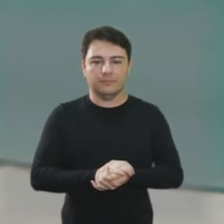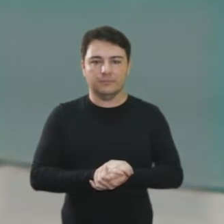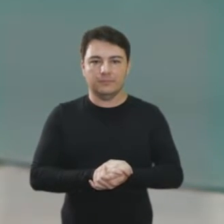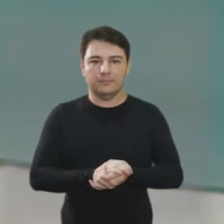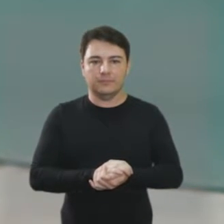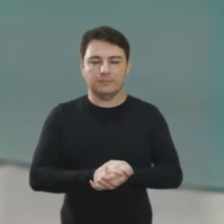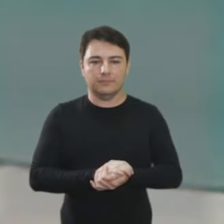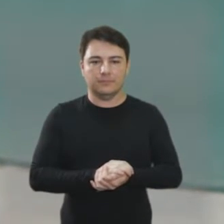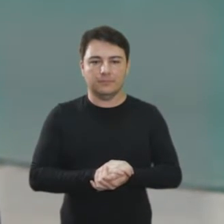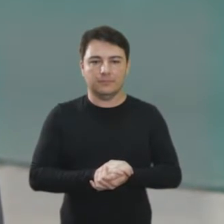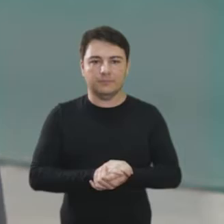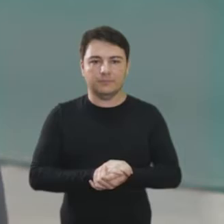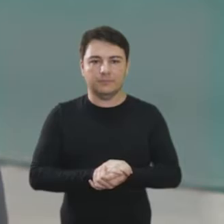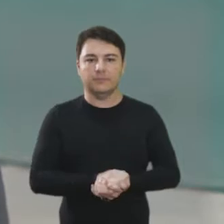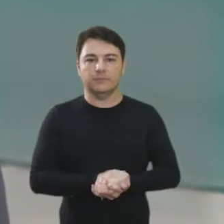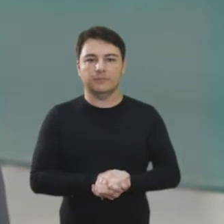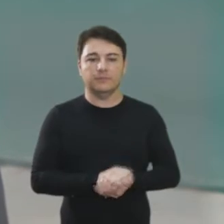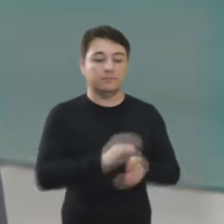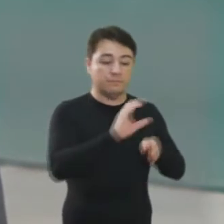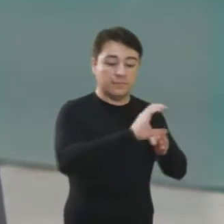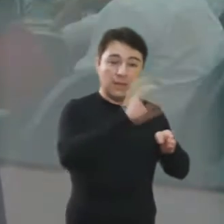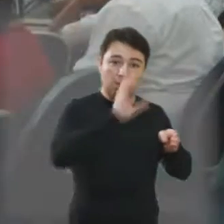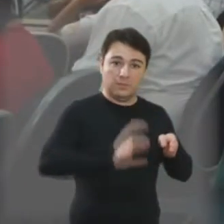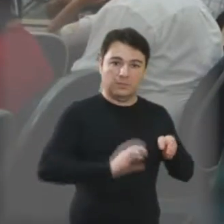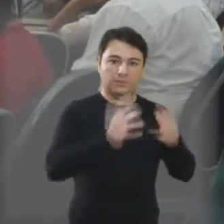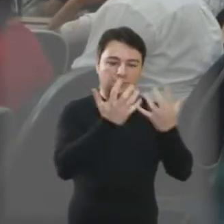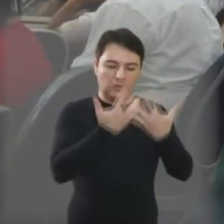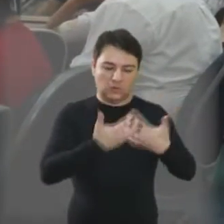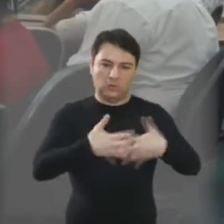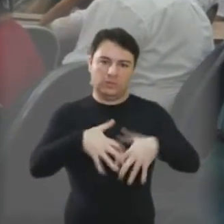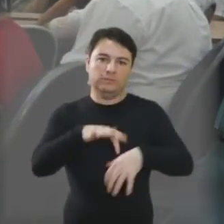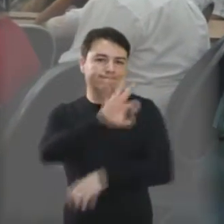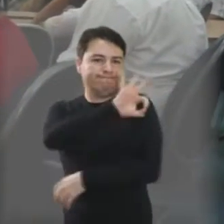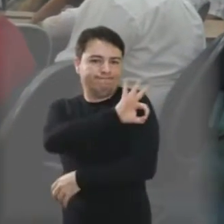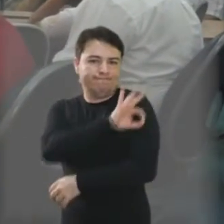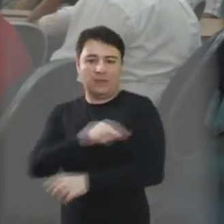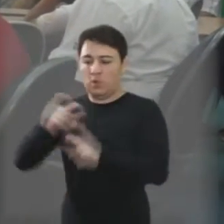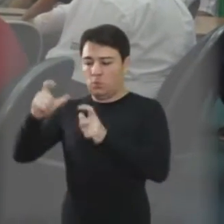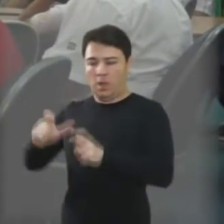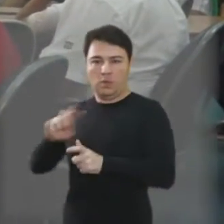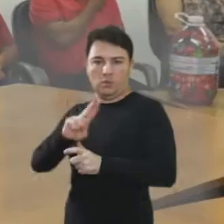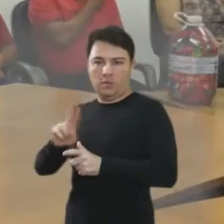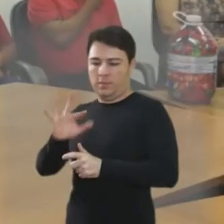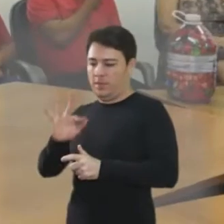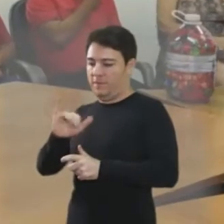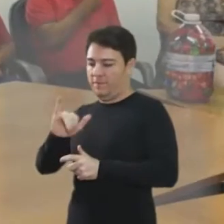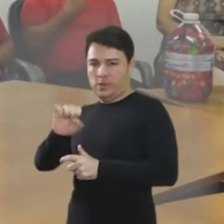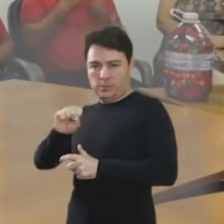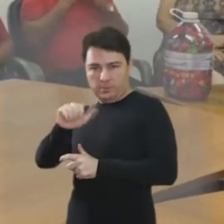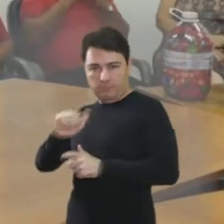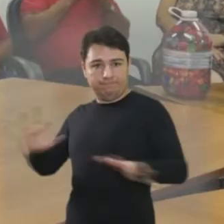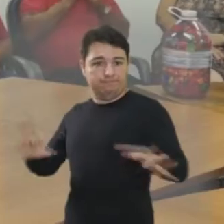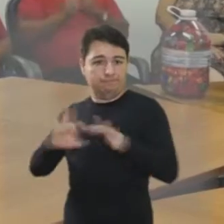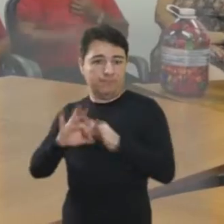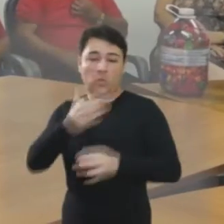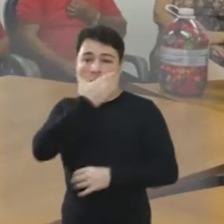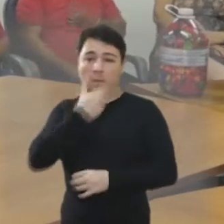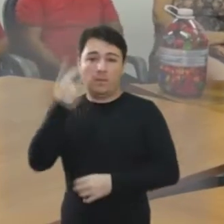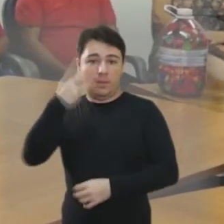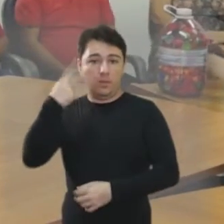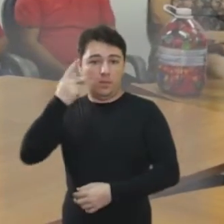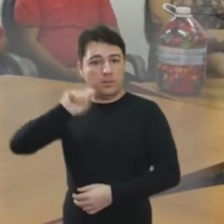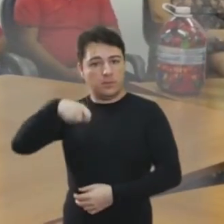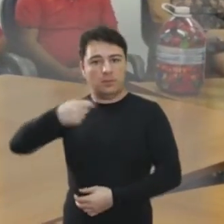recurso, nós compramos as cadeiras de rodas. Com o apoio da Câmara Municipal, das unidades do Rotary Club de